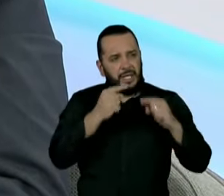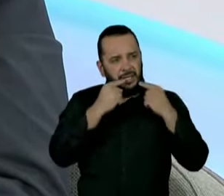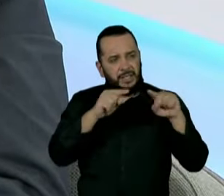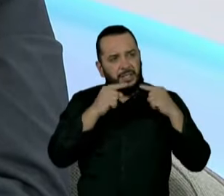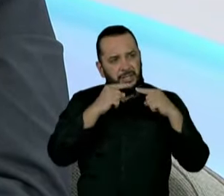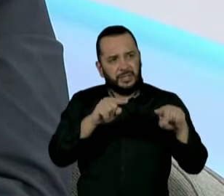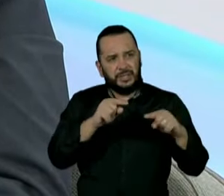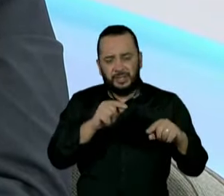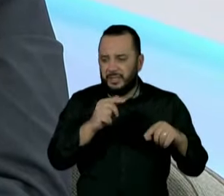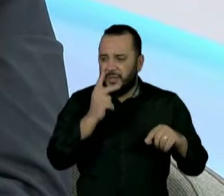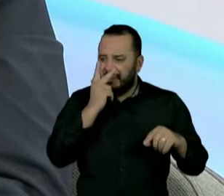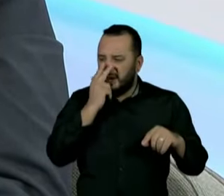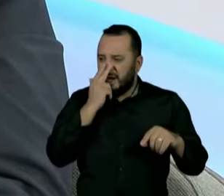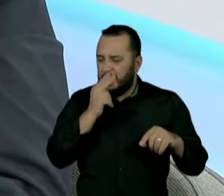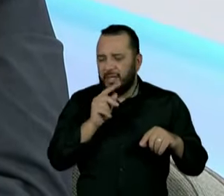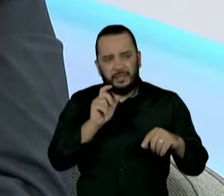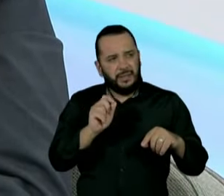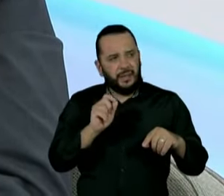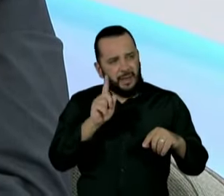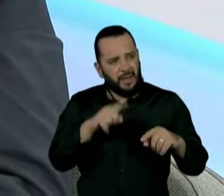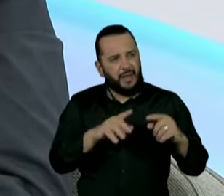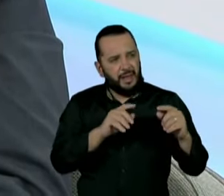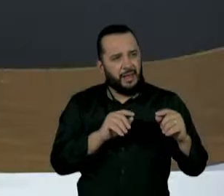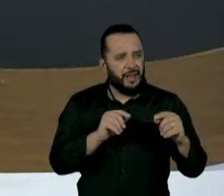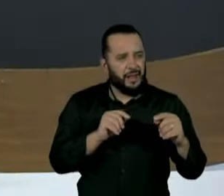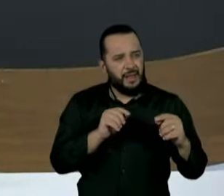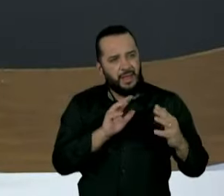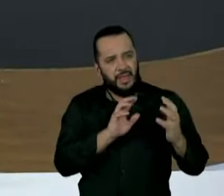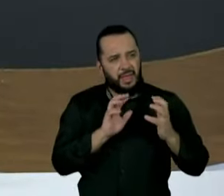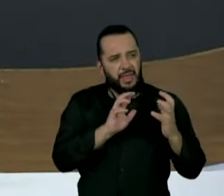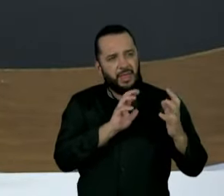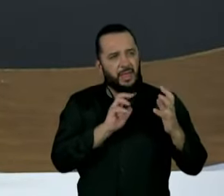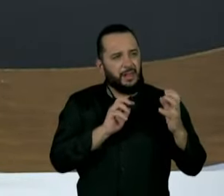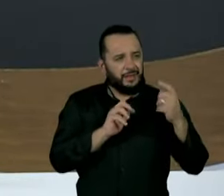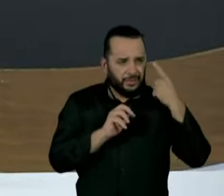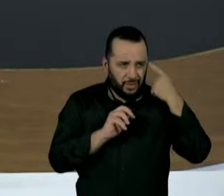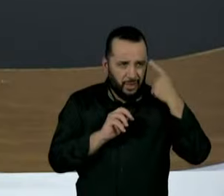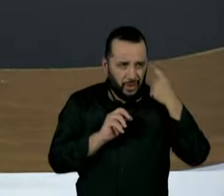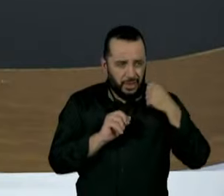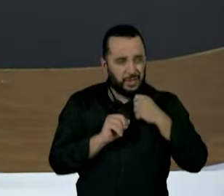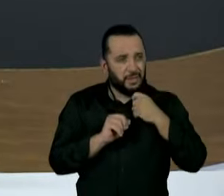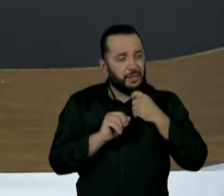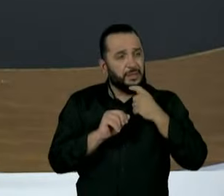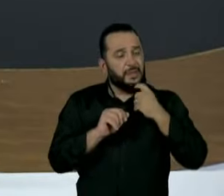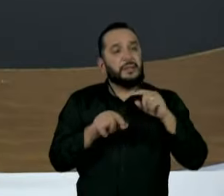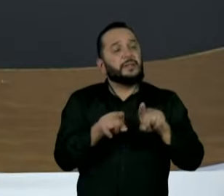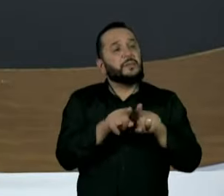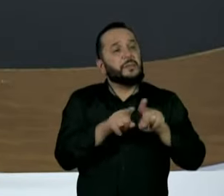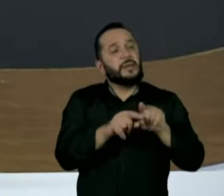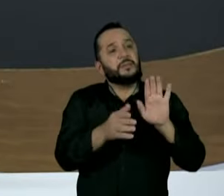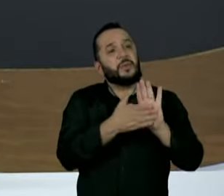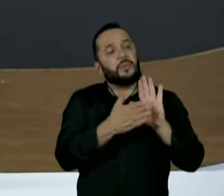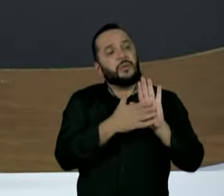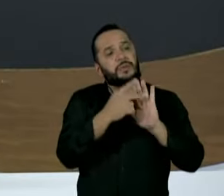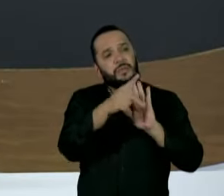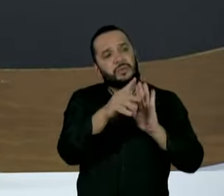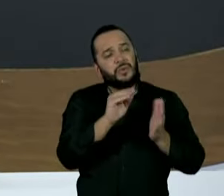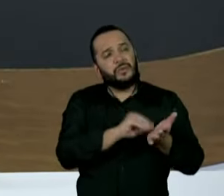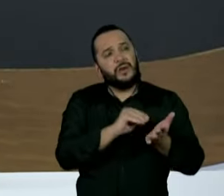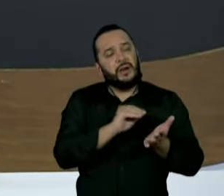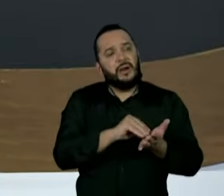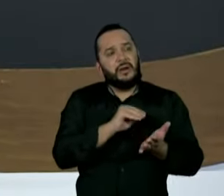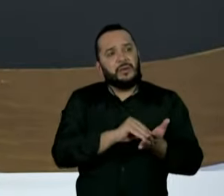não soa um pouco só como uma picuim em relação ao ex-governador João Doria e a sua proposta não carece de mais